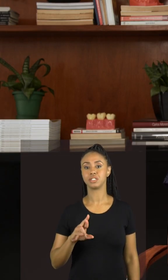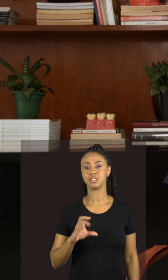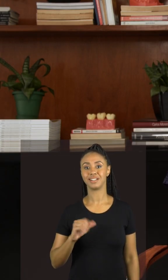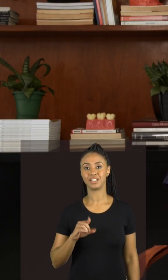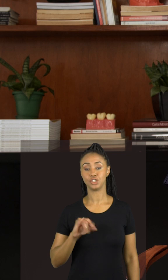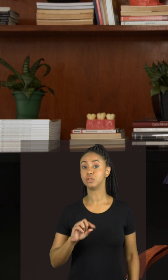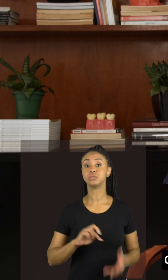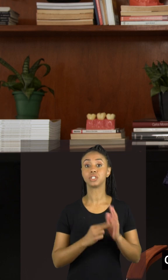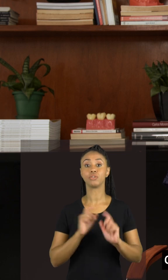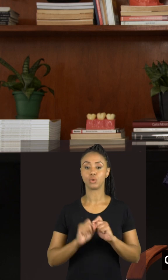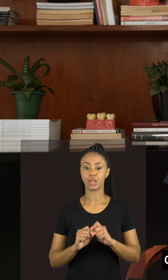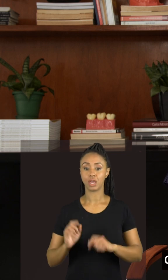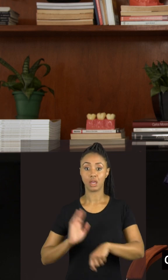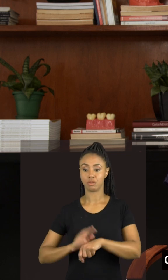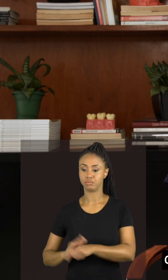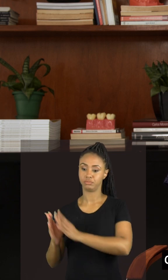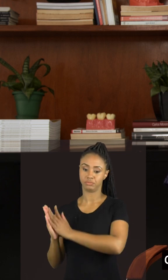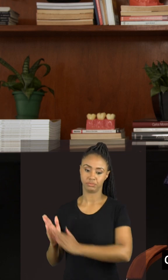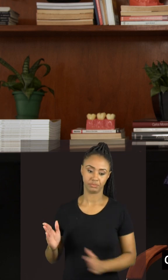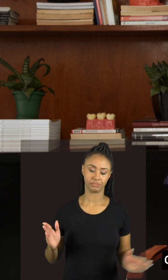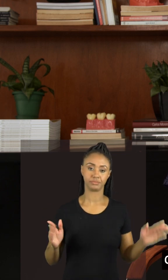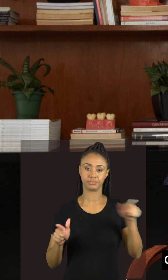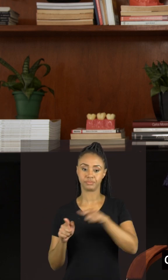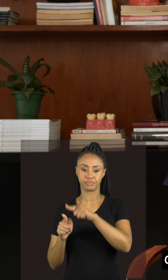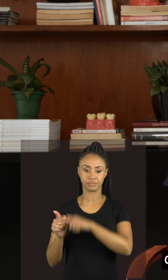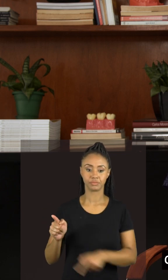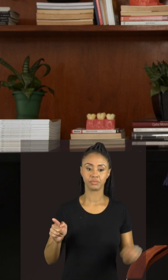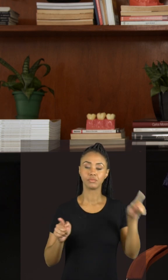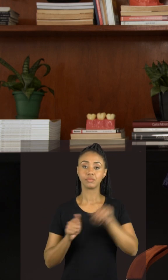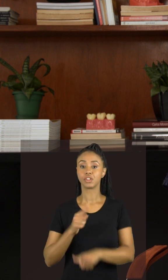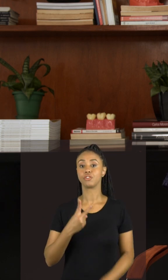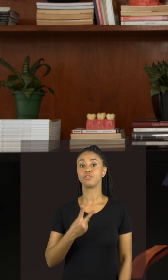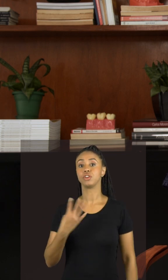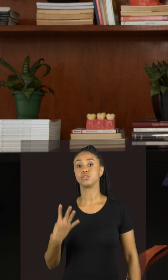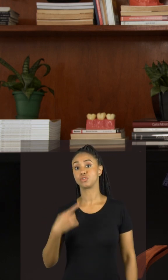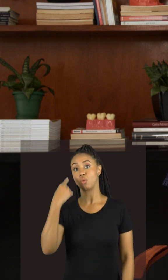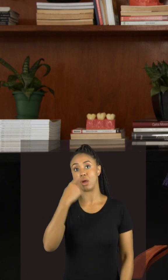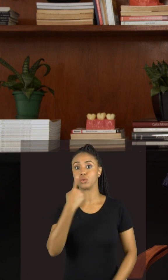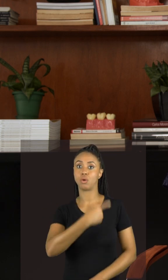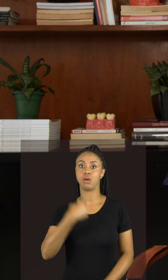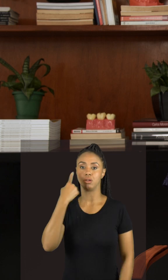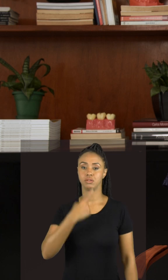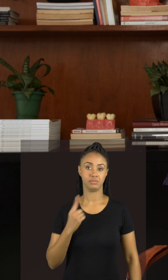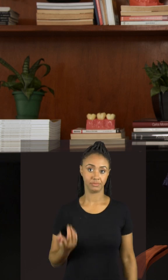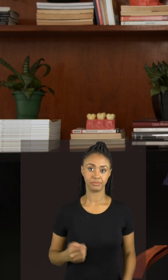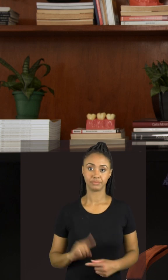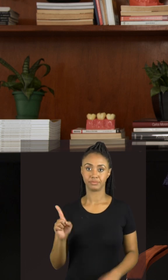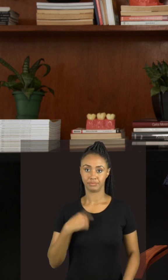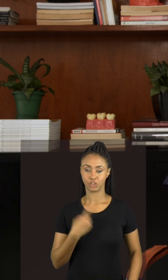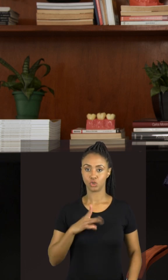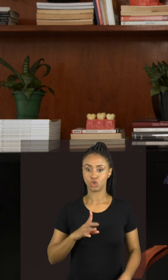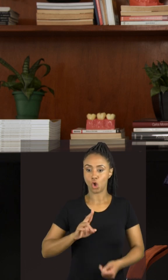biológico que se repete a cada 24 horas. Então, não temos apenas o